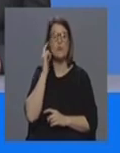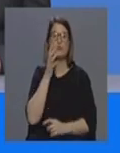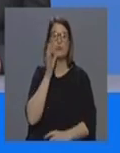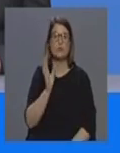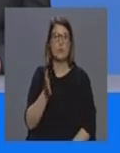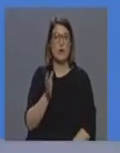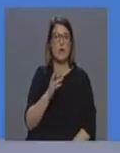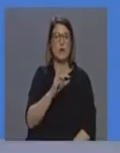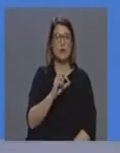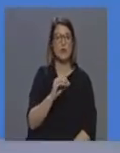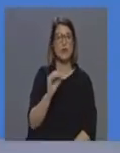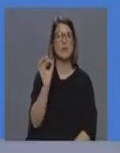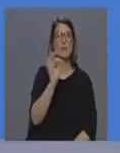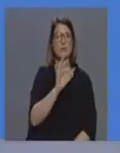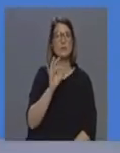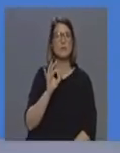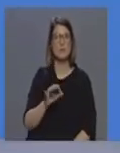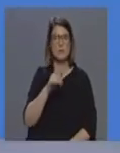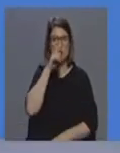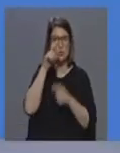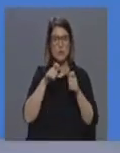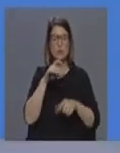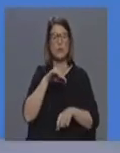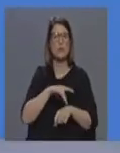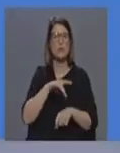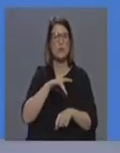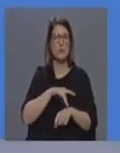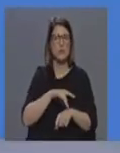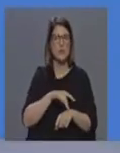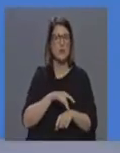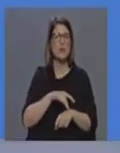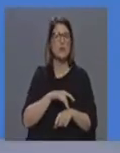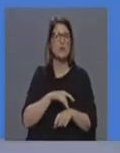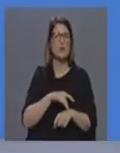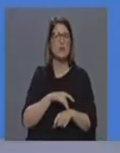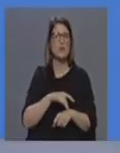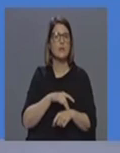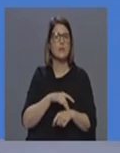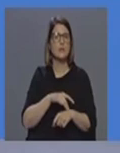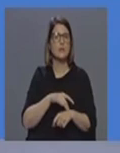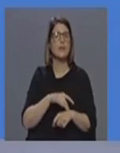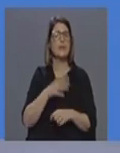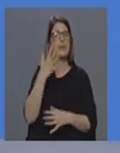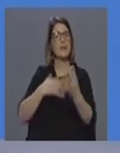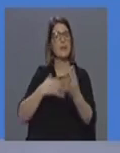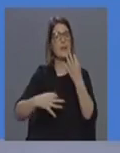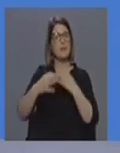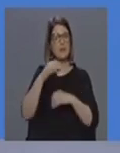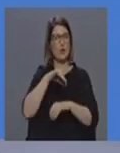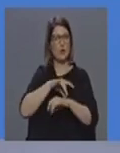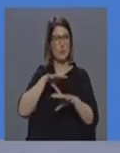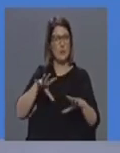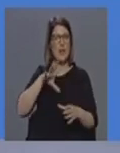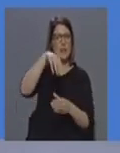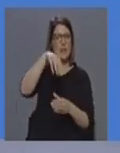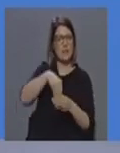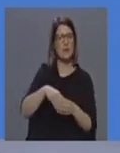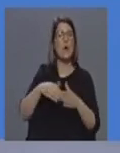80% dos doentes não necessitarão de tratamento hospitalar